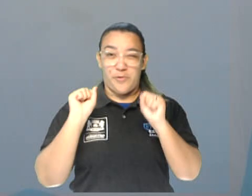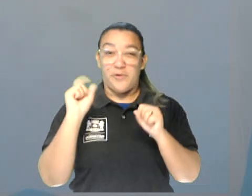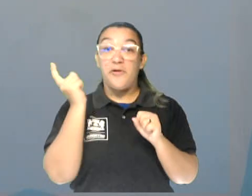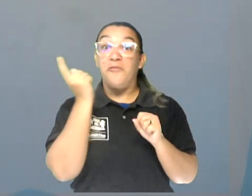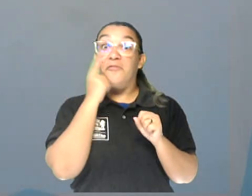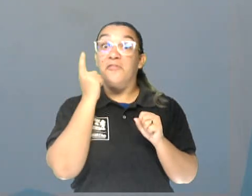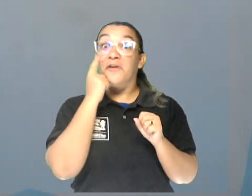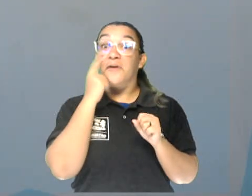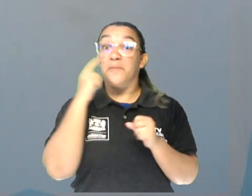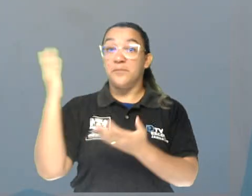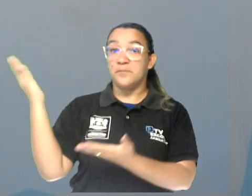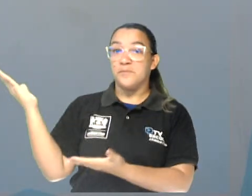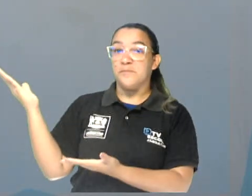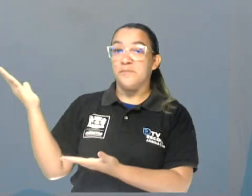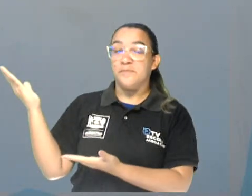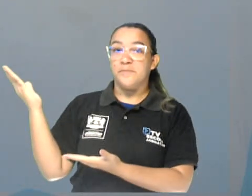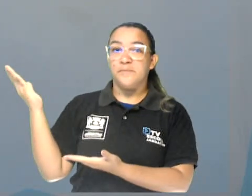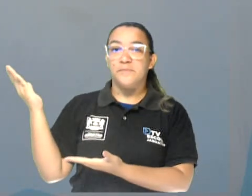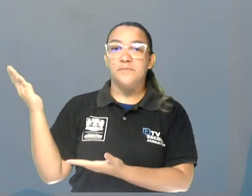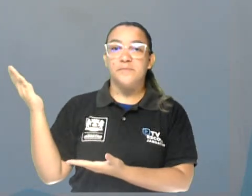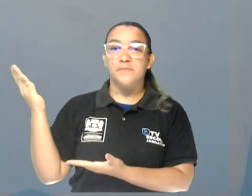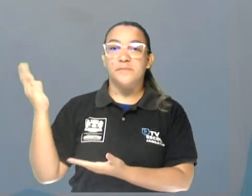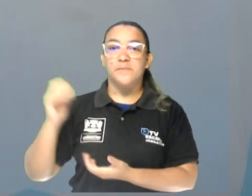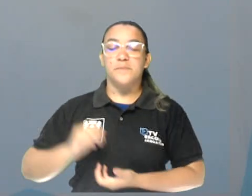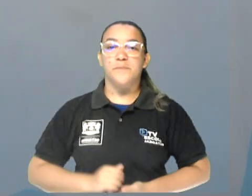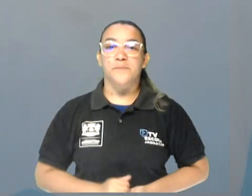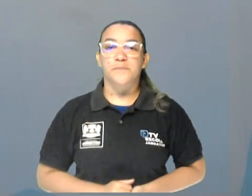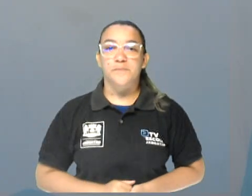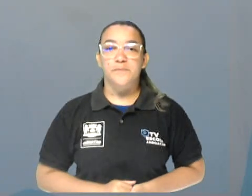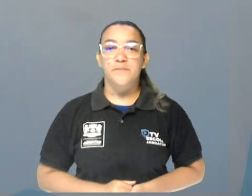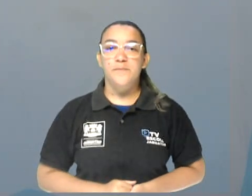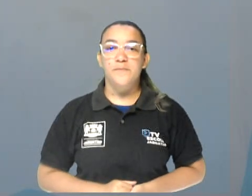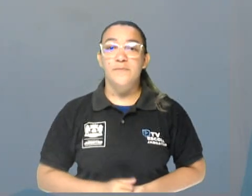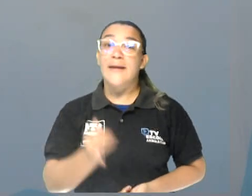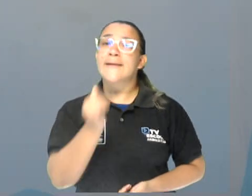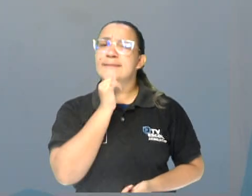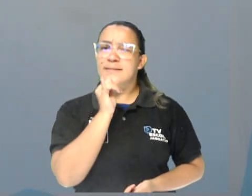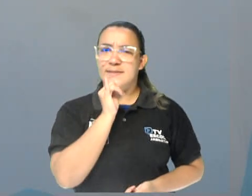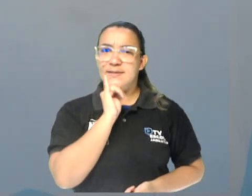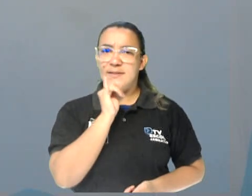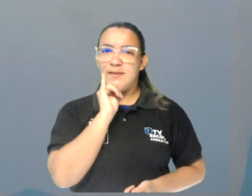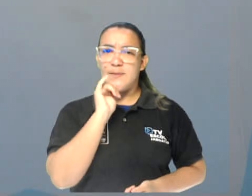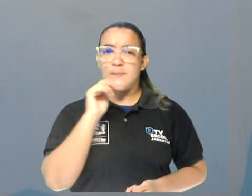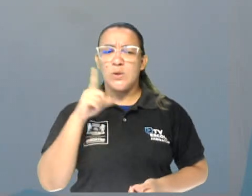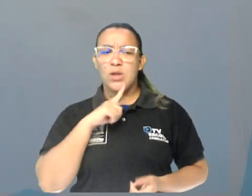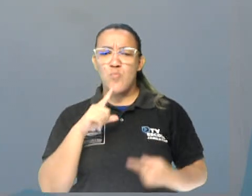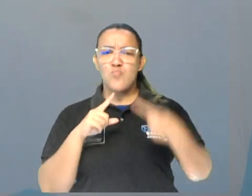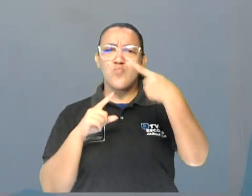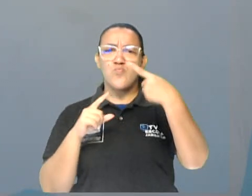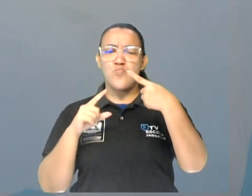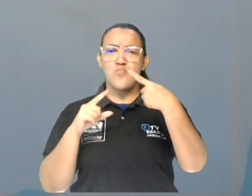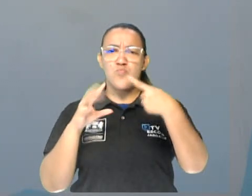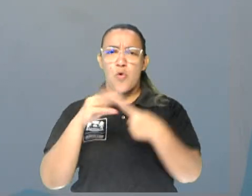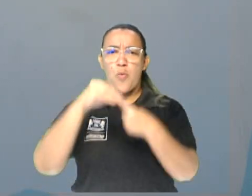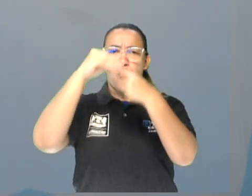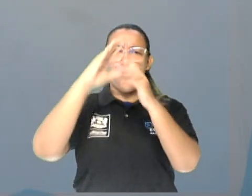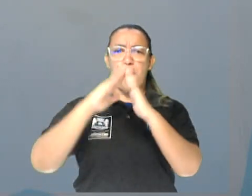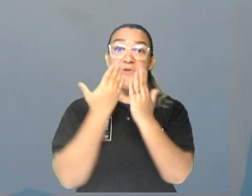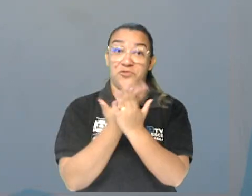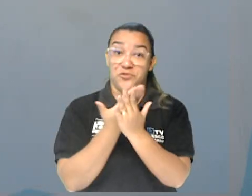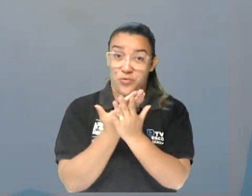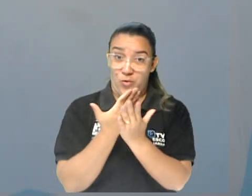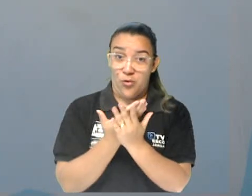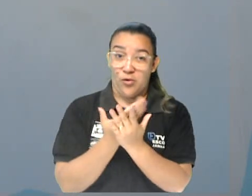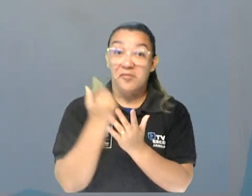aí. Dá uma olhada aí na tela, tá? Quando eu quero dizer, por exemplo, que tem uma escola no meu bairro.